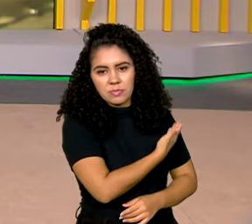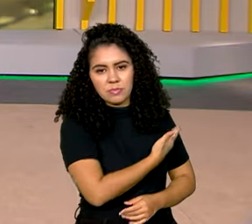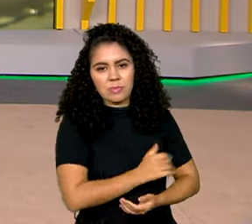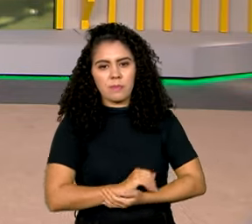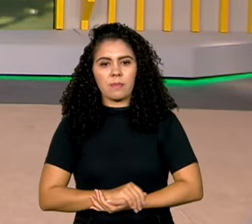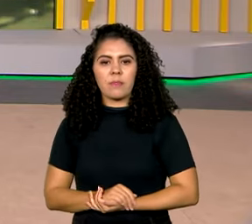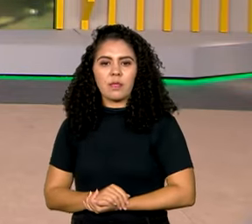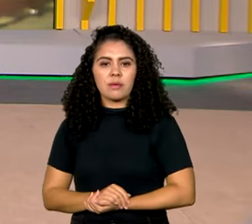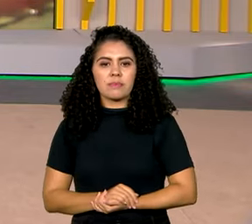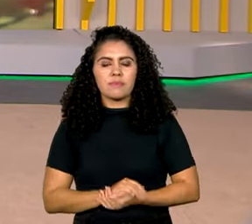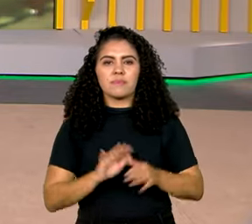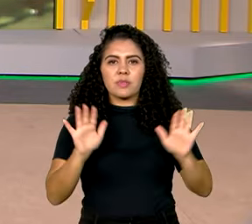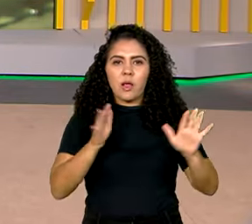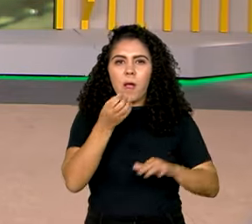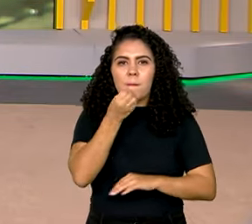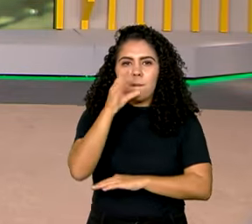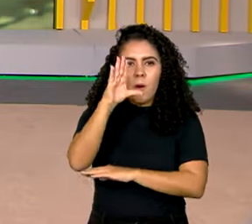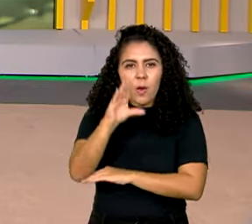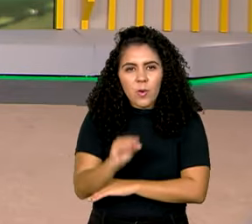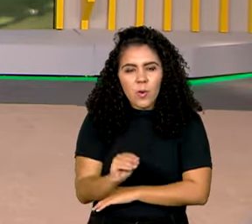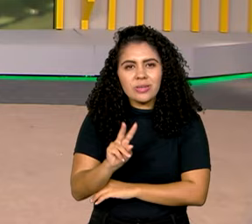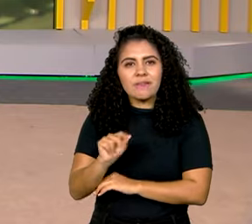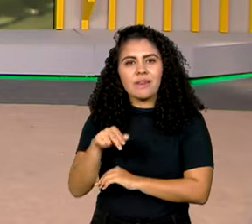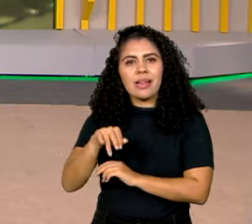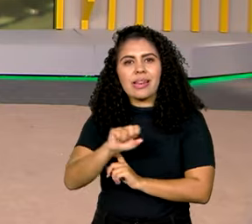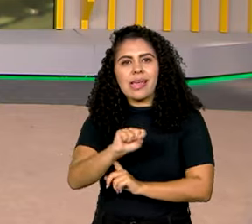Boa noite, Vanessa. Que proposta é essa?